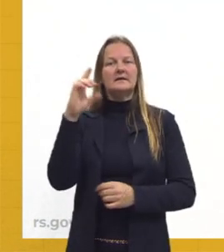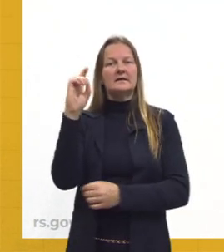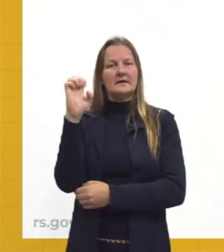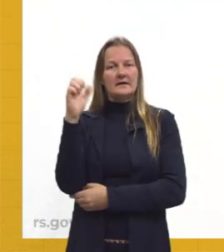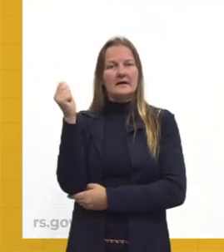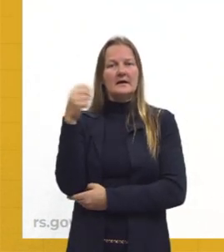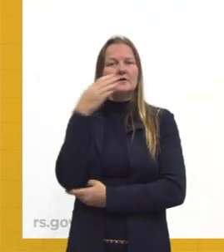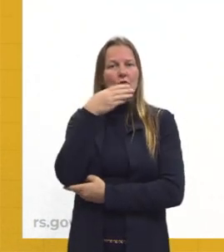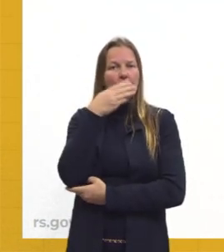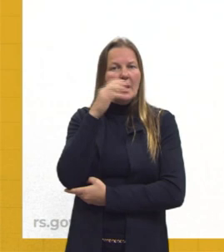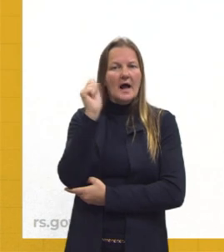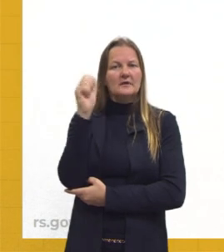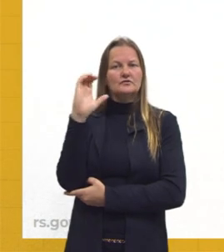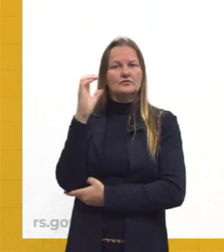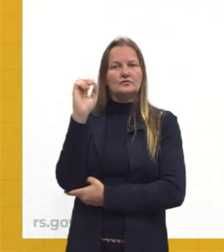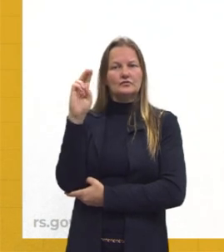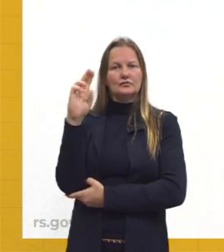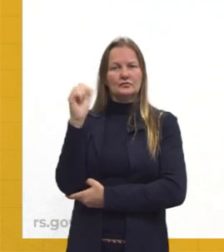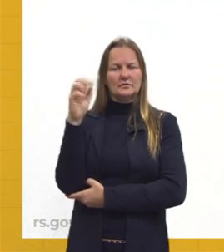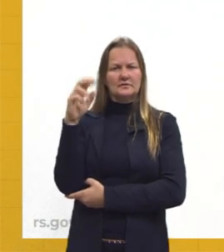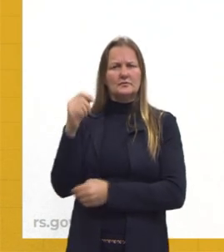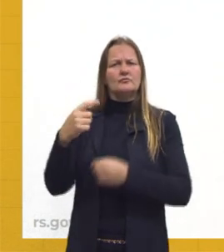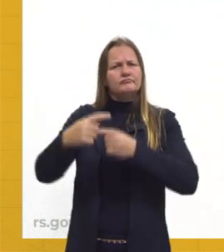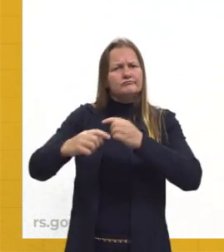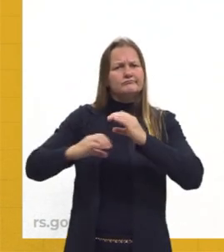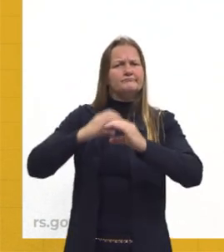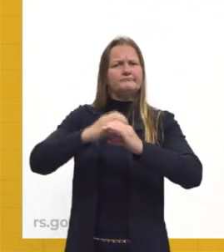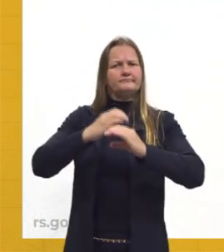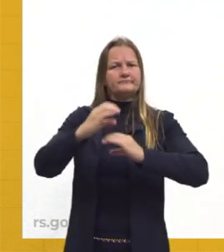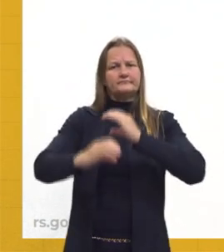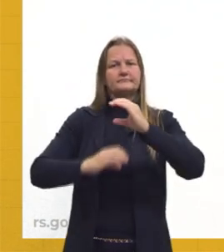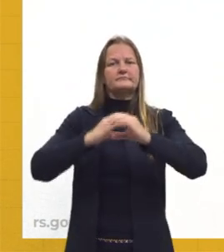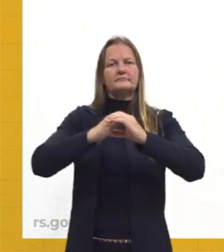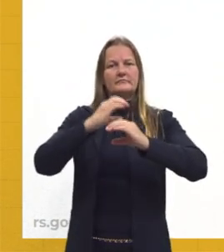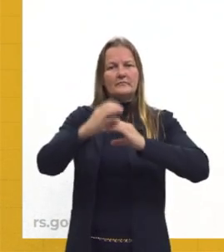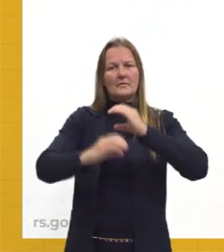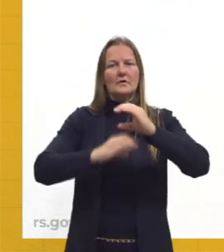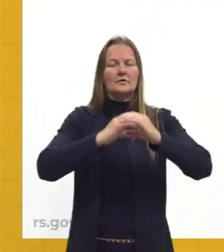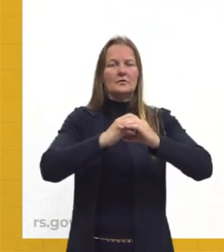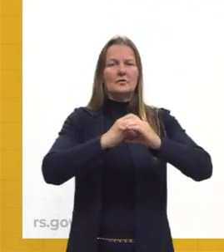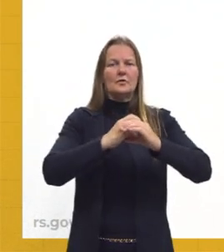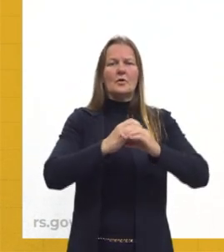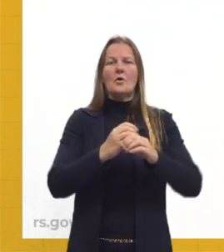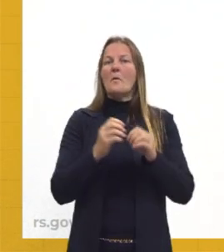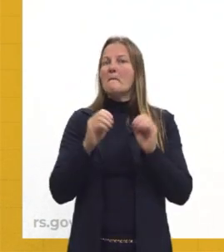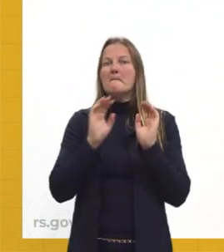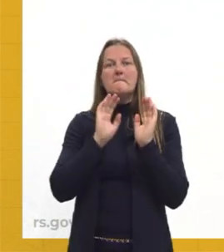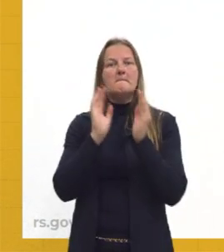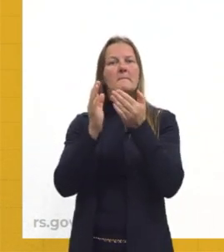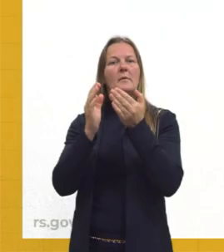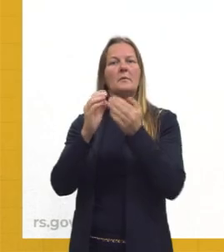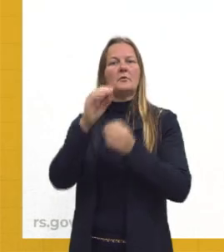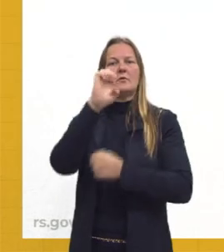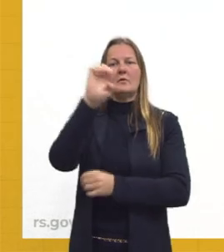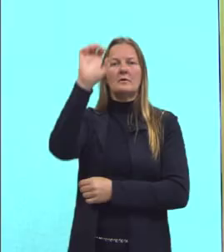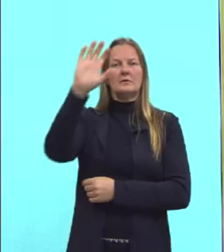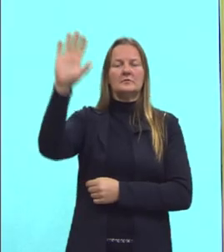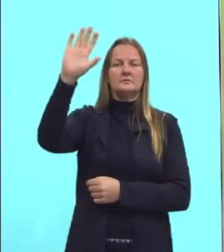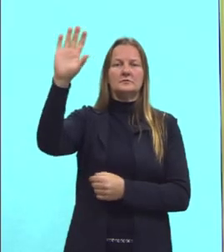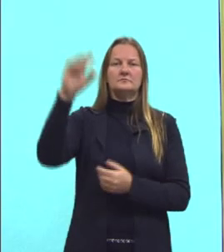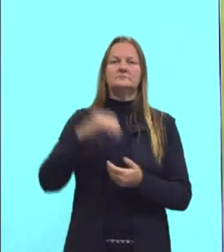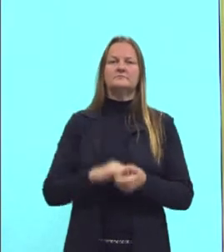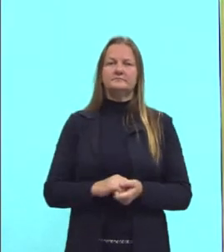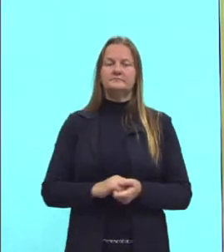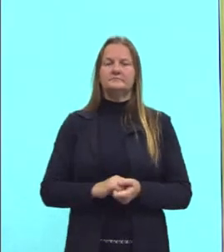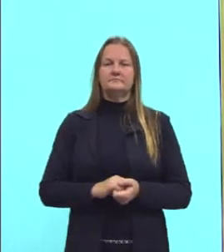da cana, a gente vê completamente voltado para a Europa, né, e aí vai se perpetuando esse